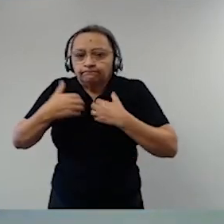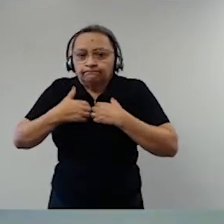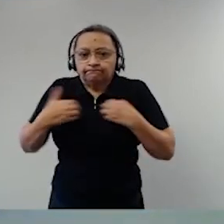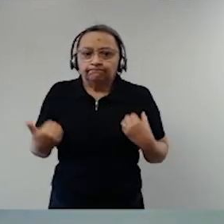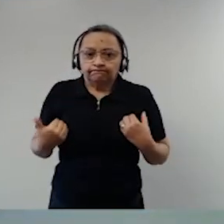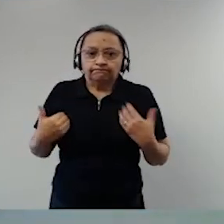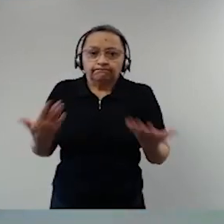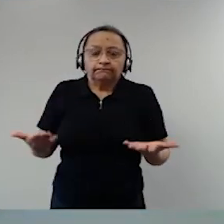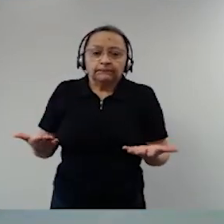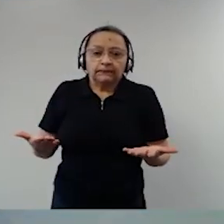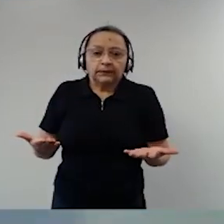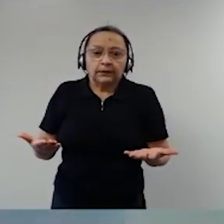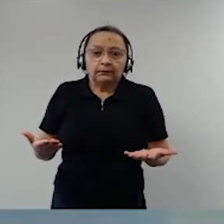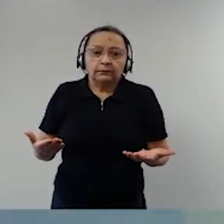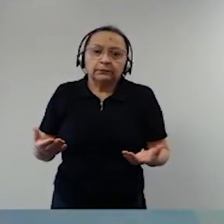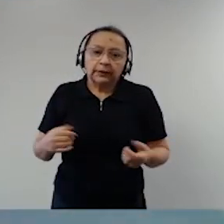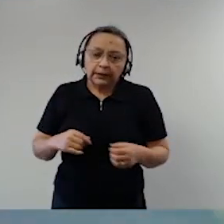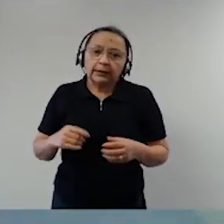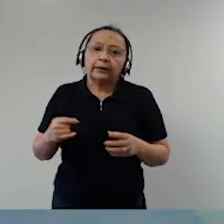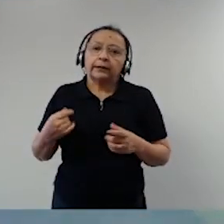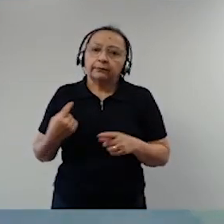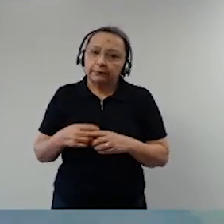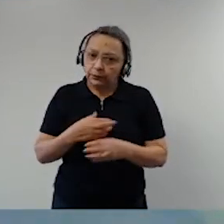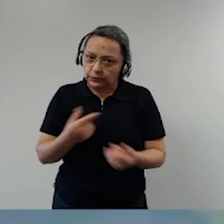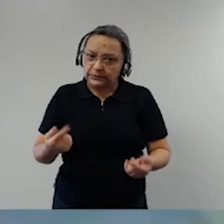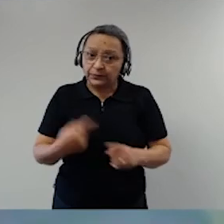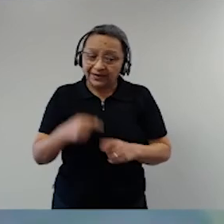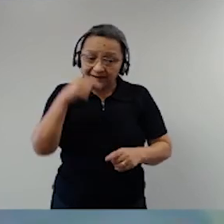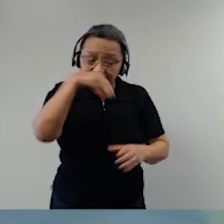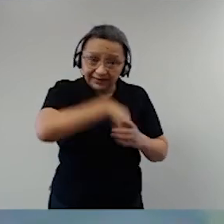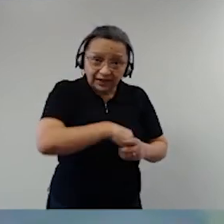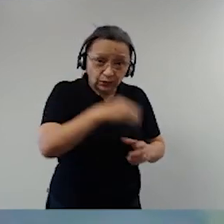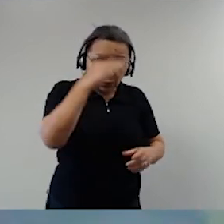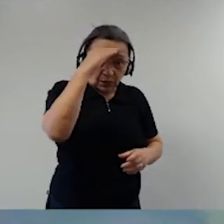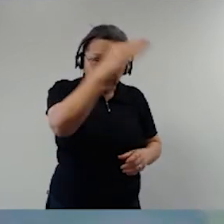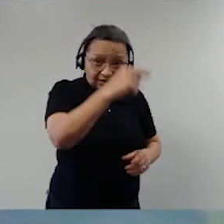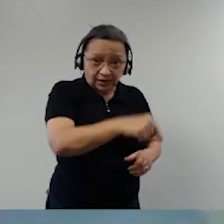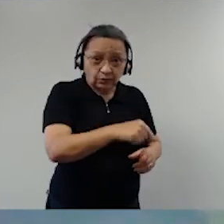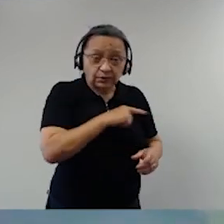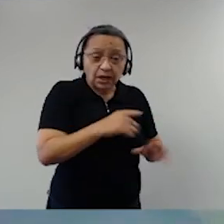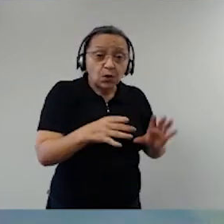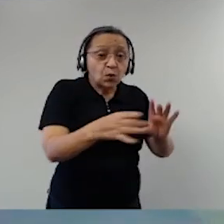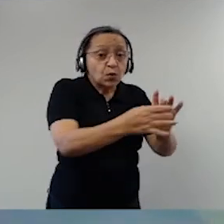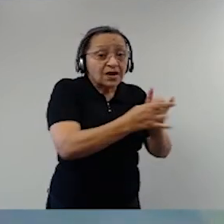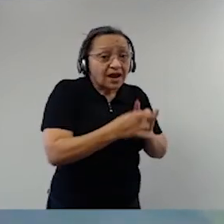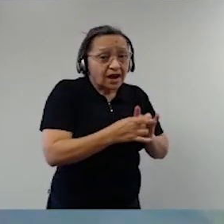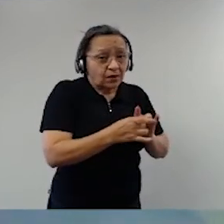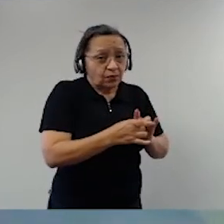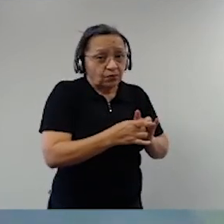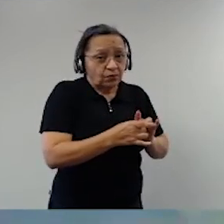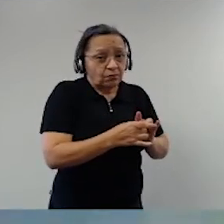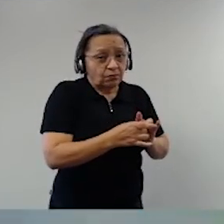união que vai do soldado até o general. Essa união é fundamental. E não pode ter nenhum,